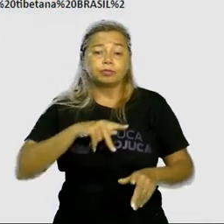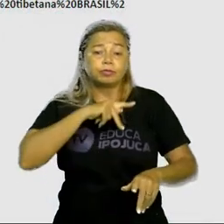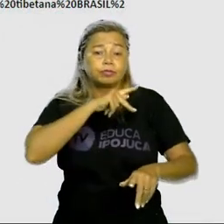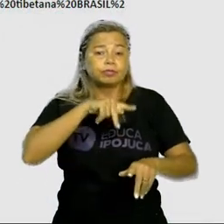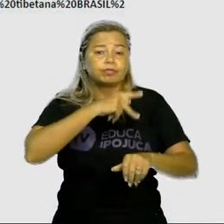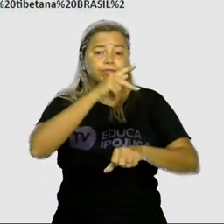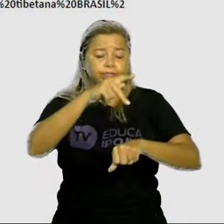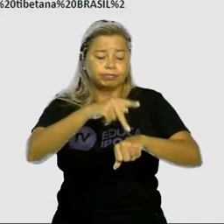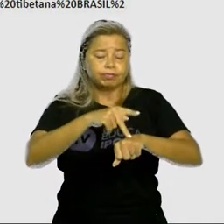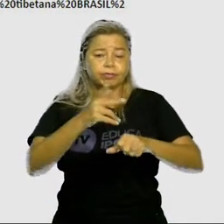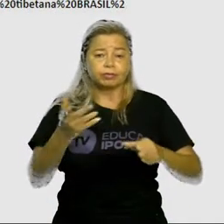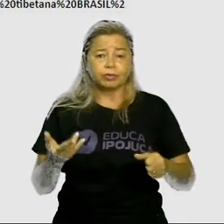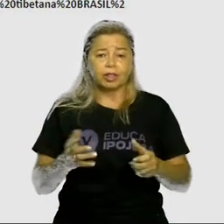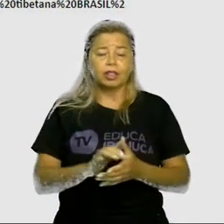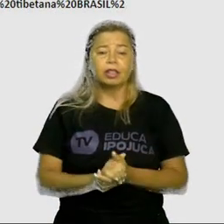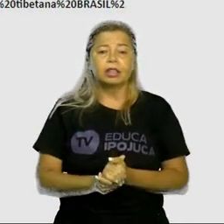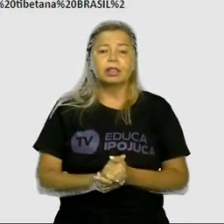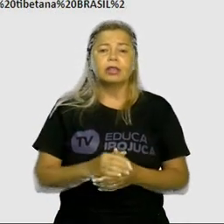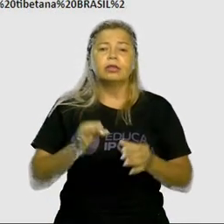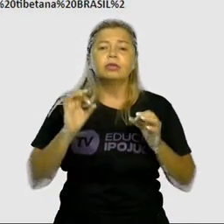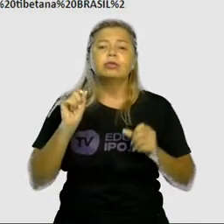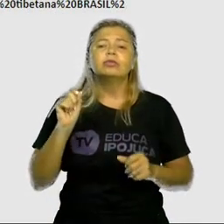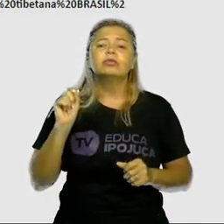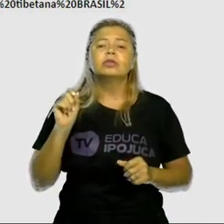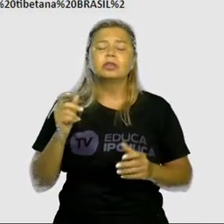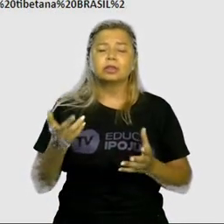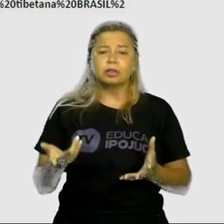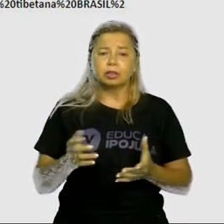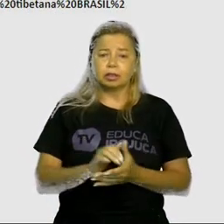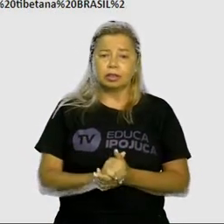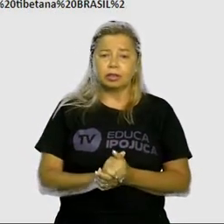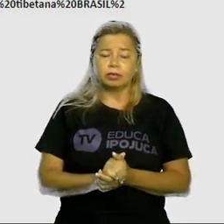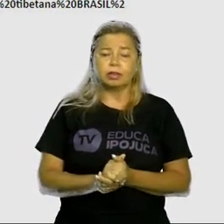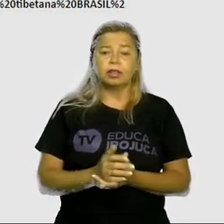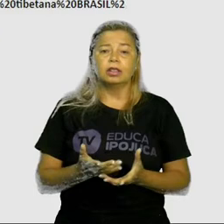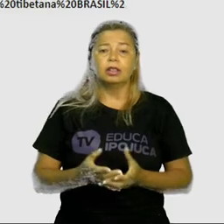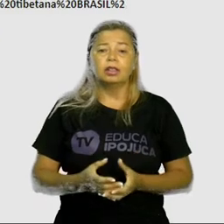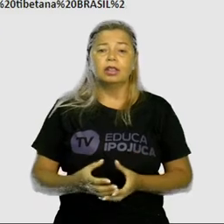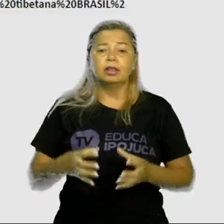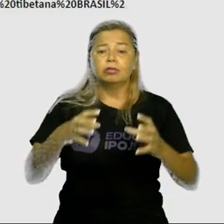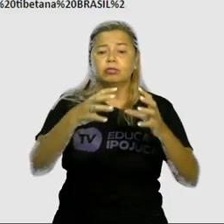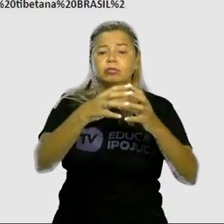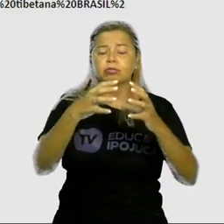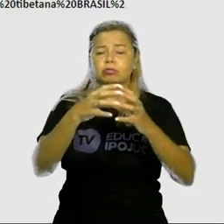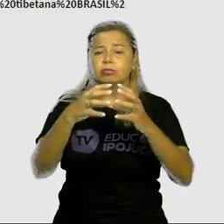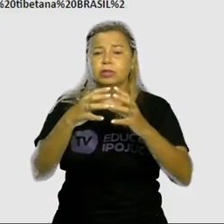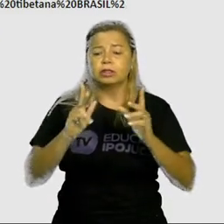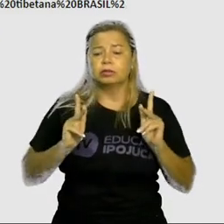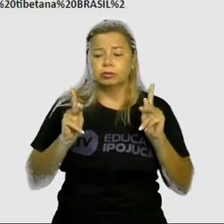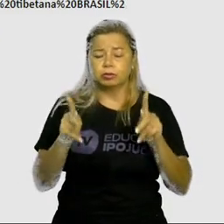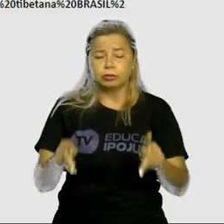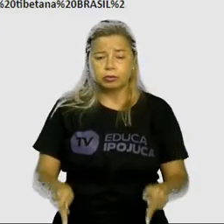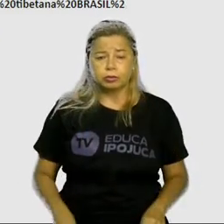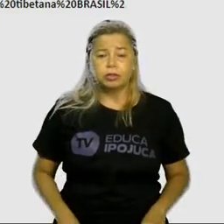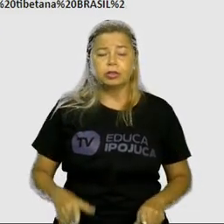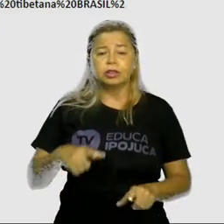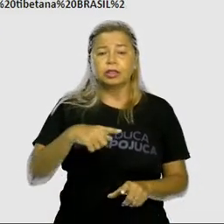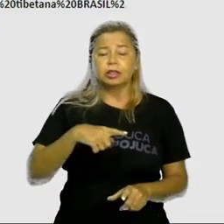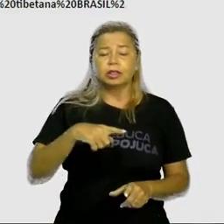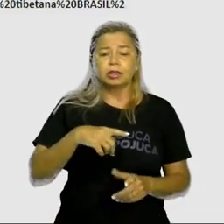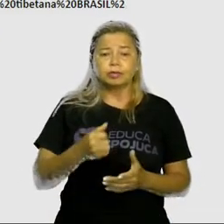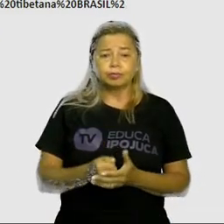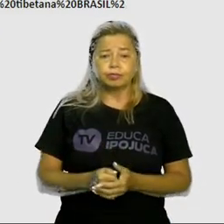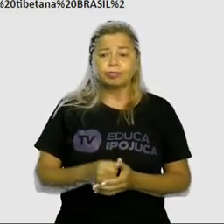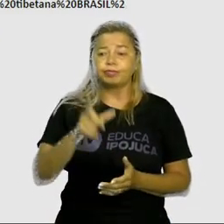termo nação pode ser definido como um coletivo humano com características comuns, como a